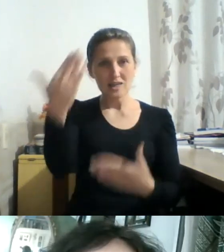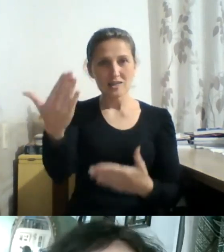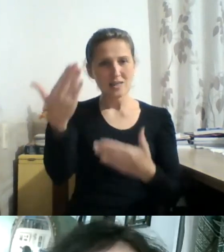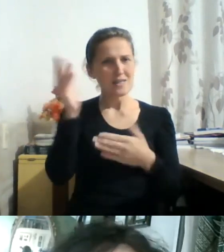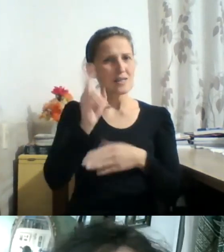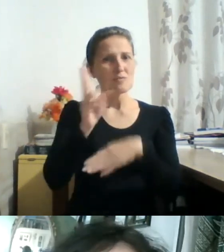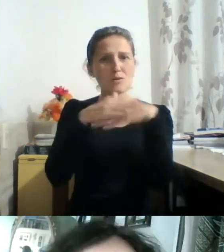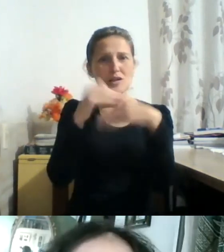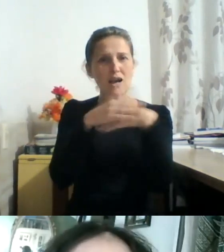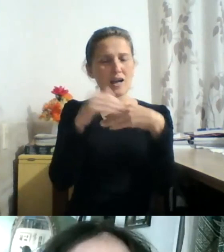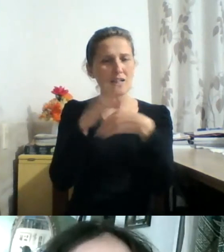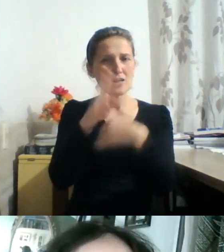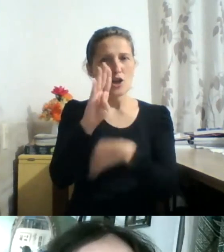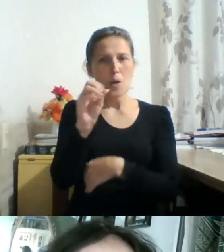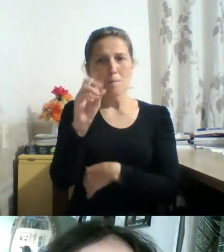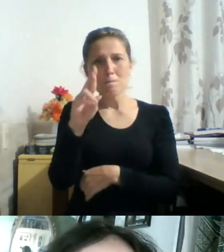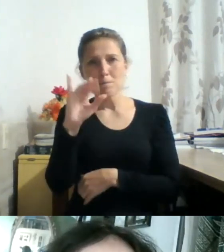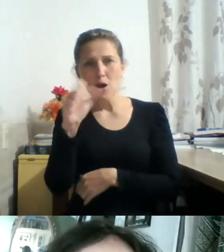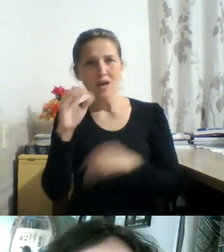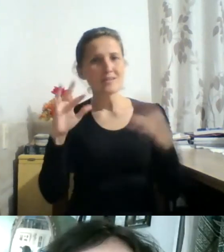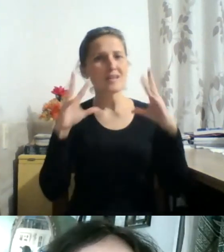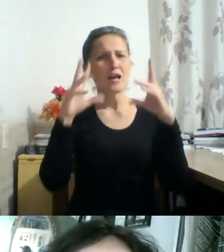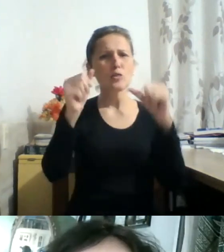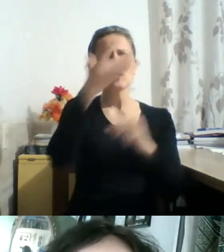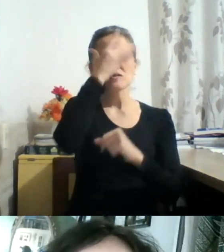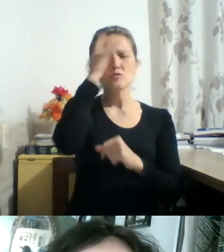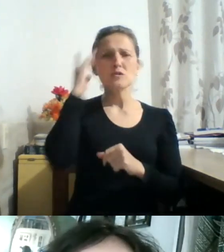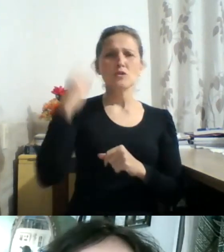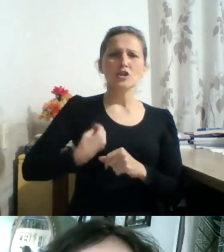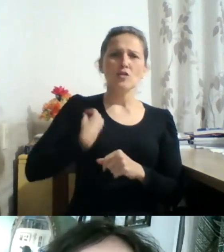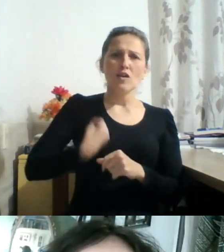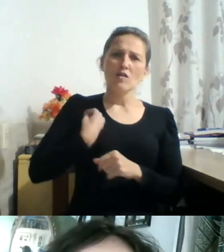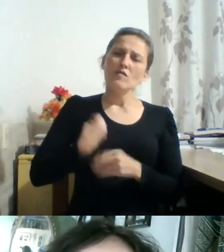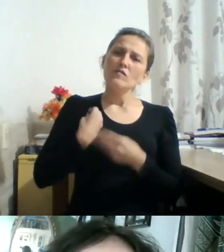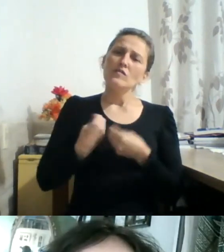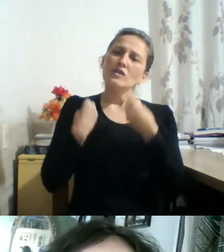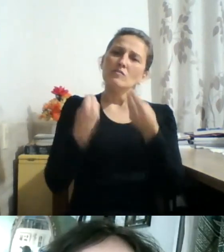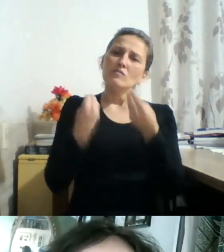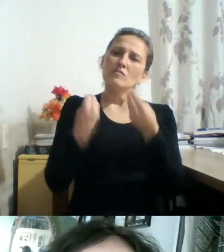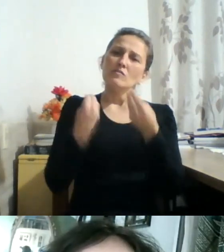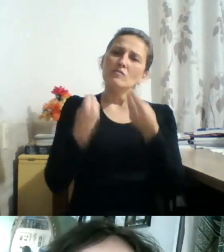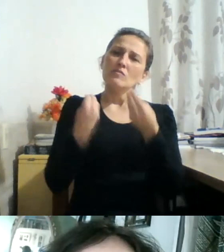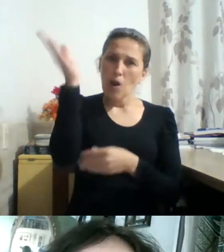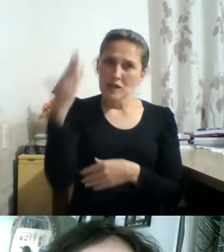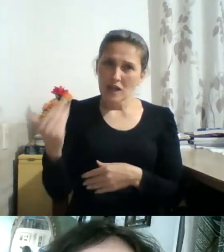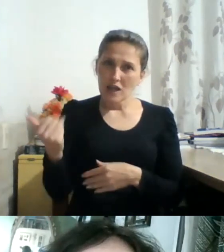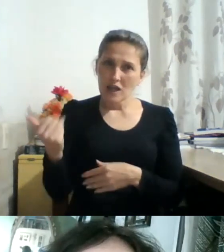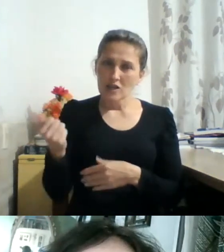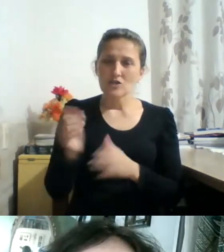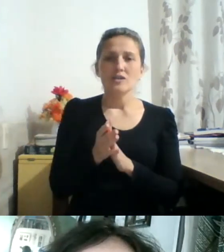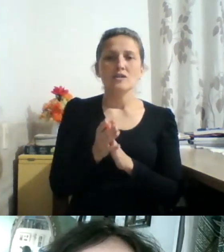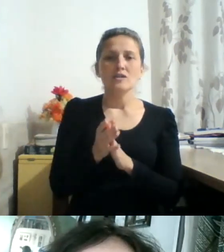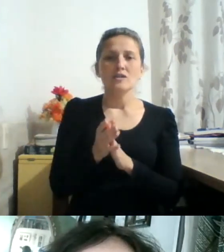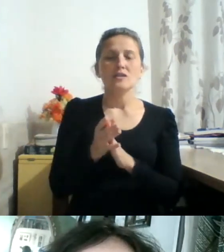e presença do Boris, agradecer a todos que estiveram aqui com a gente para prestar essa homenagem, agradecer aos